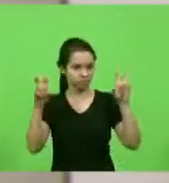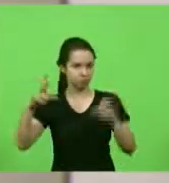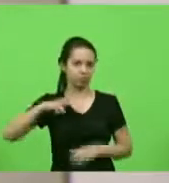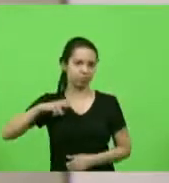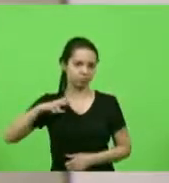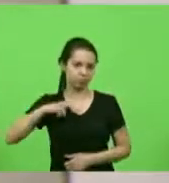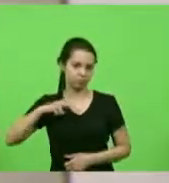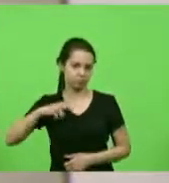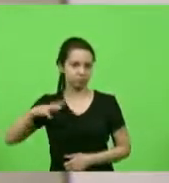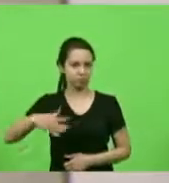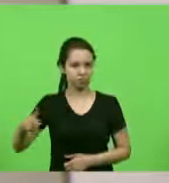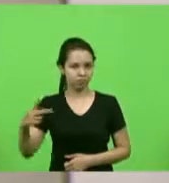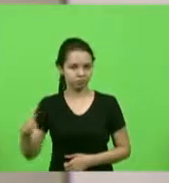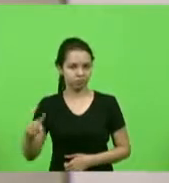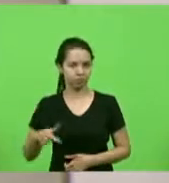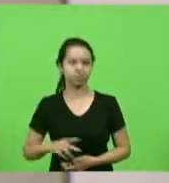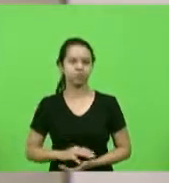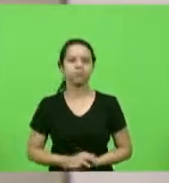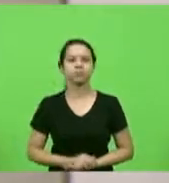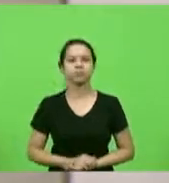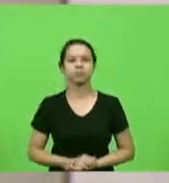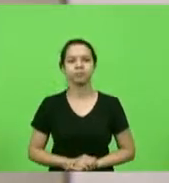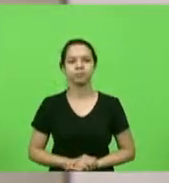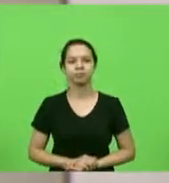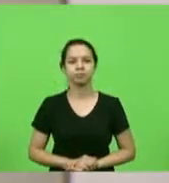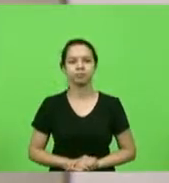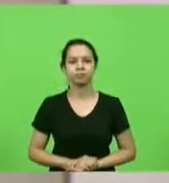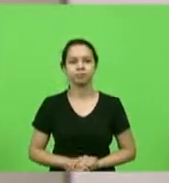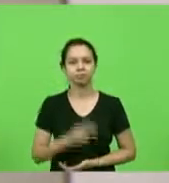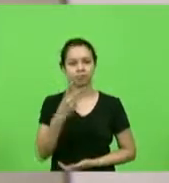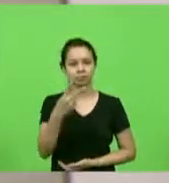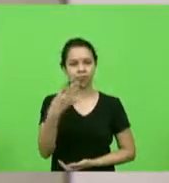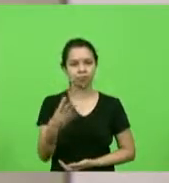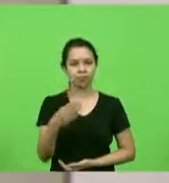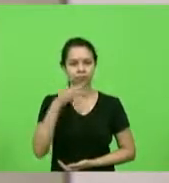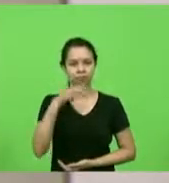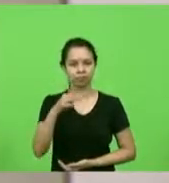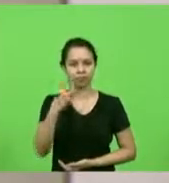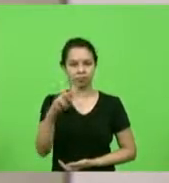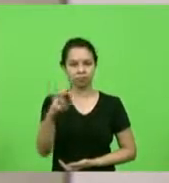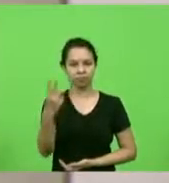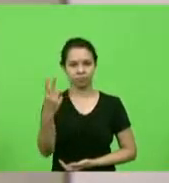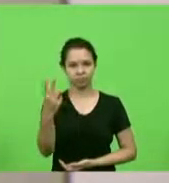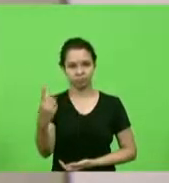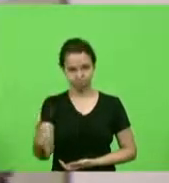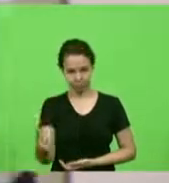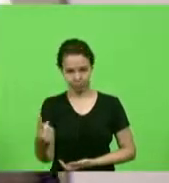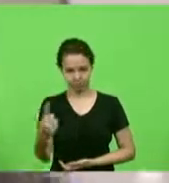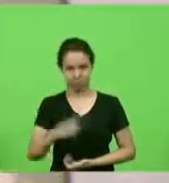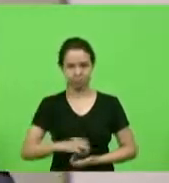Barriga Verde, 24 de março de 2021.